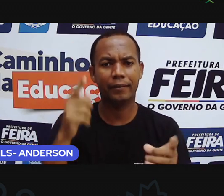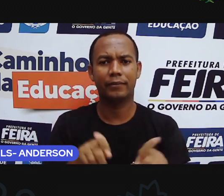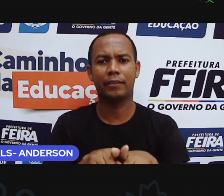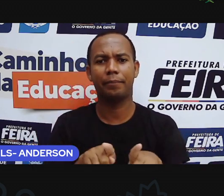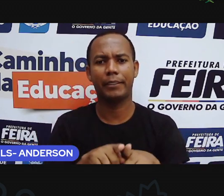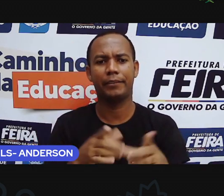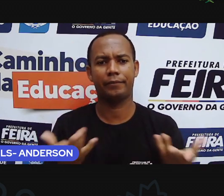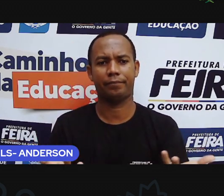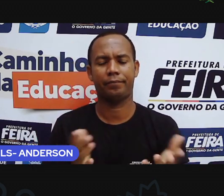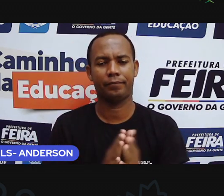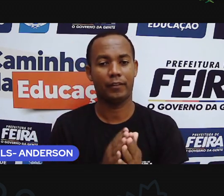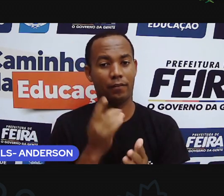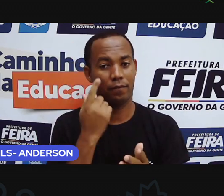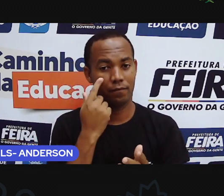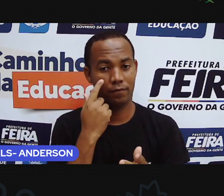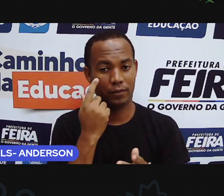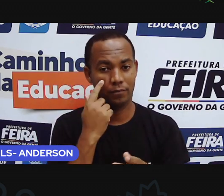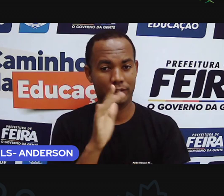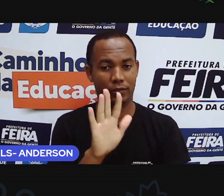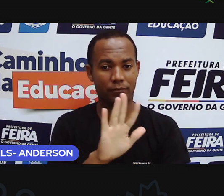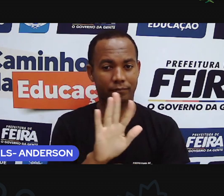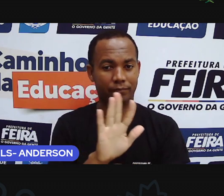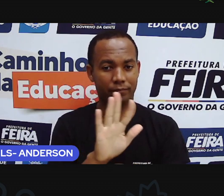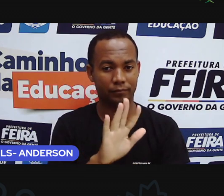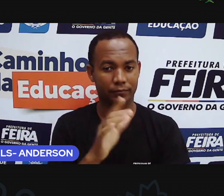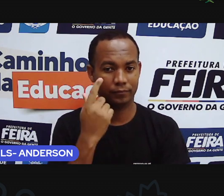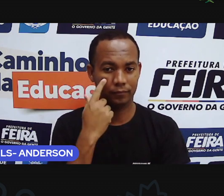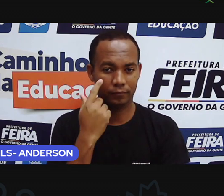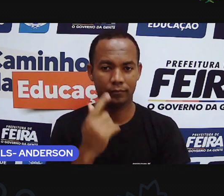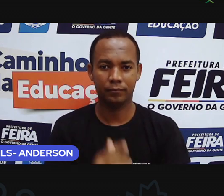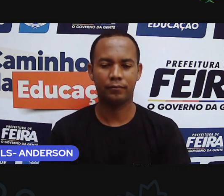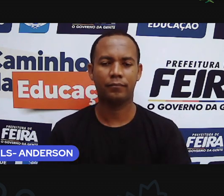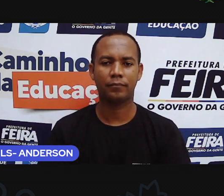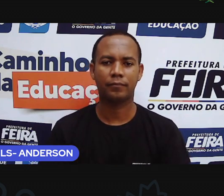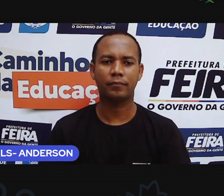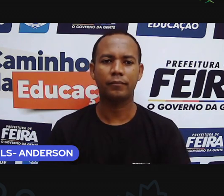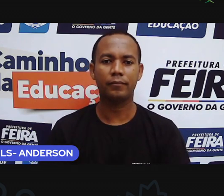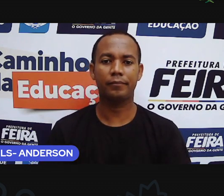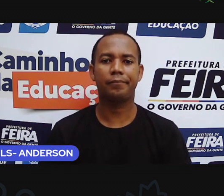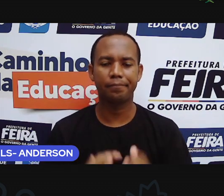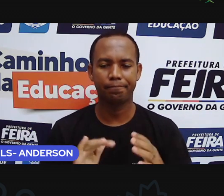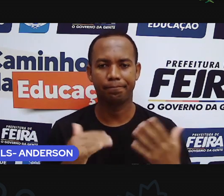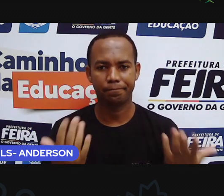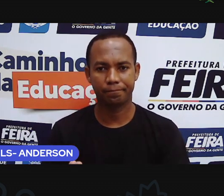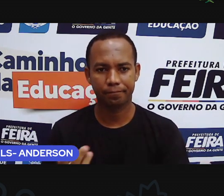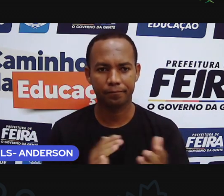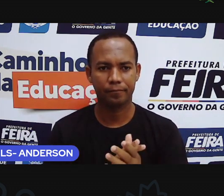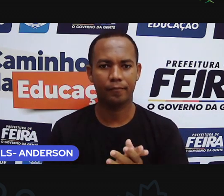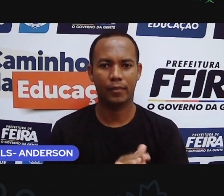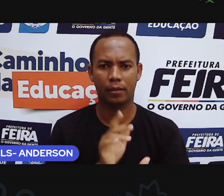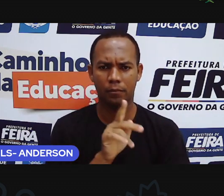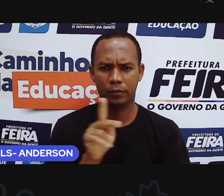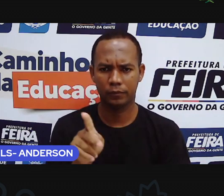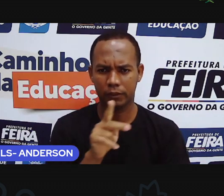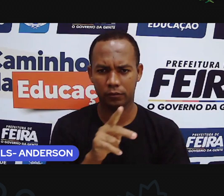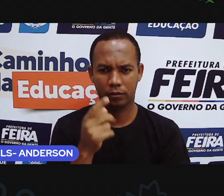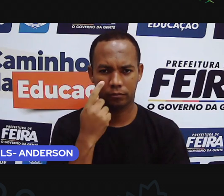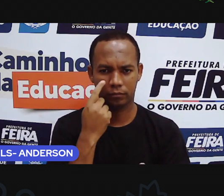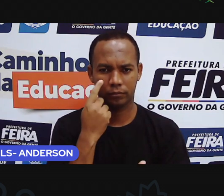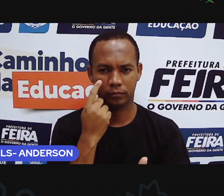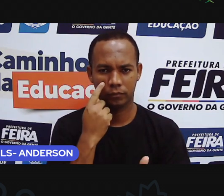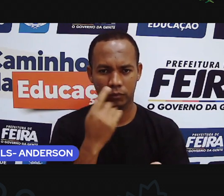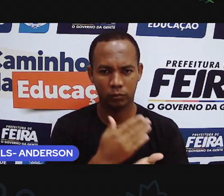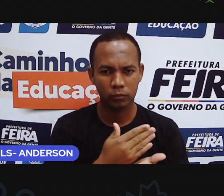a nossa aula. Vamos para o nosso slide. Vamos lá. Bom. A prova vai abrir aqui para vocês.